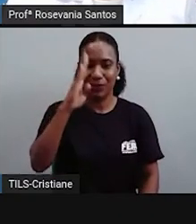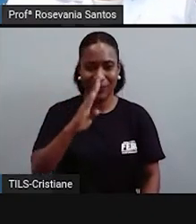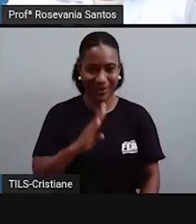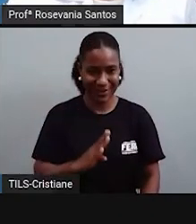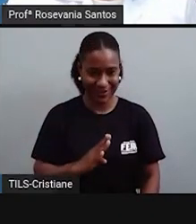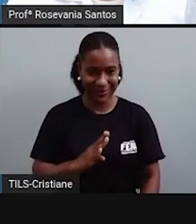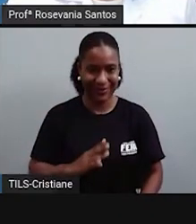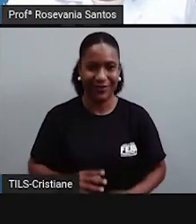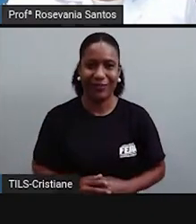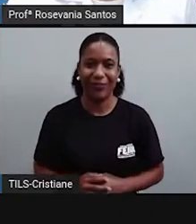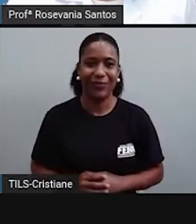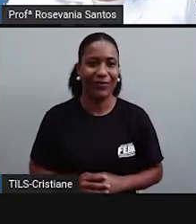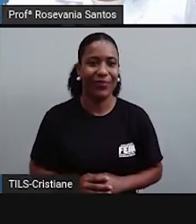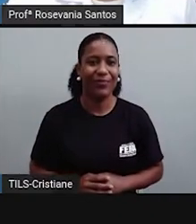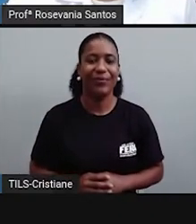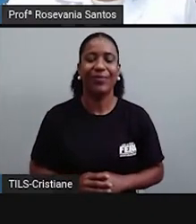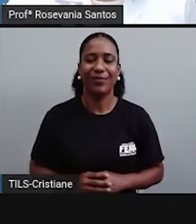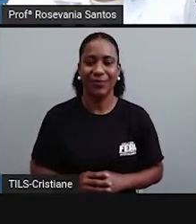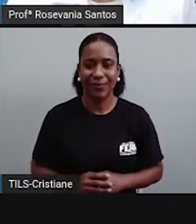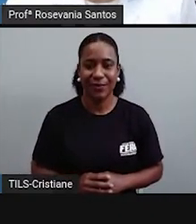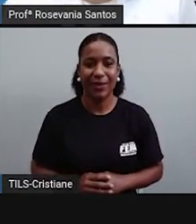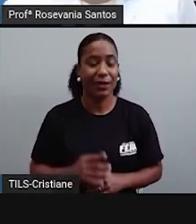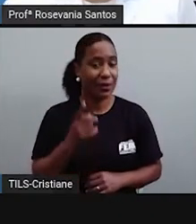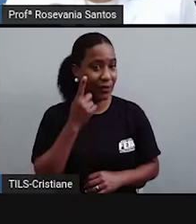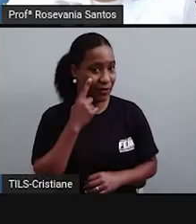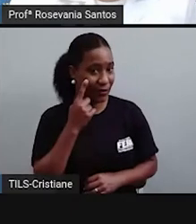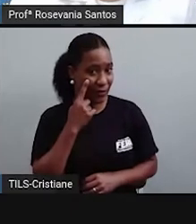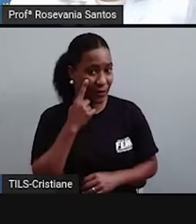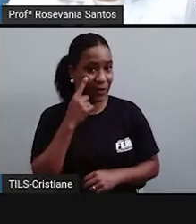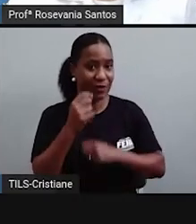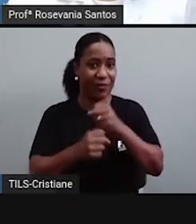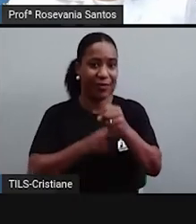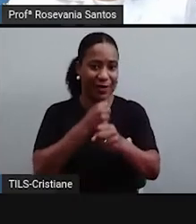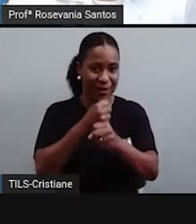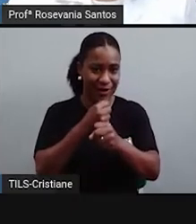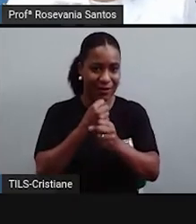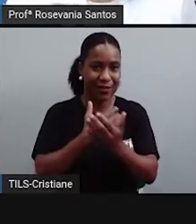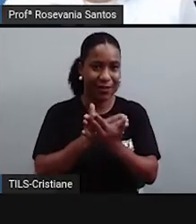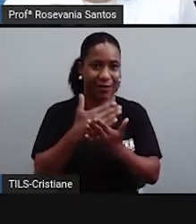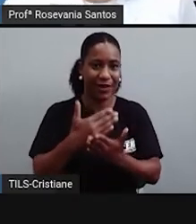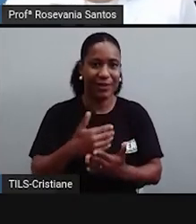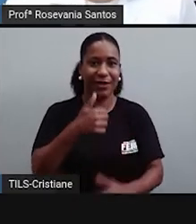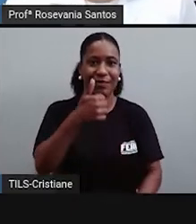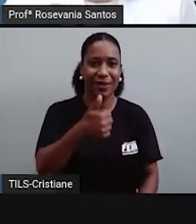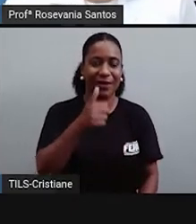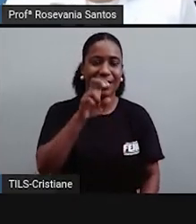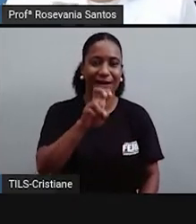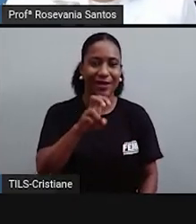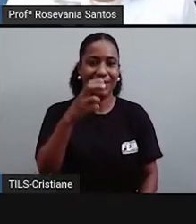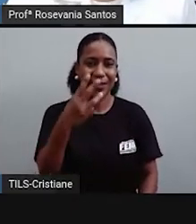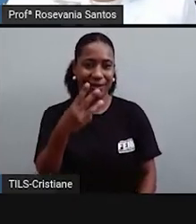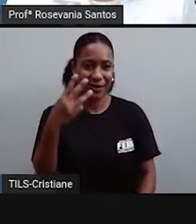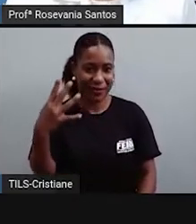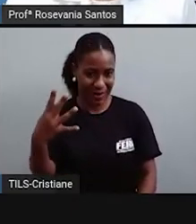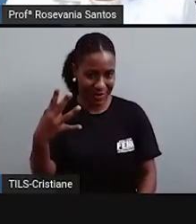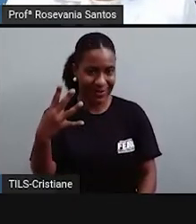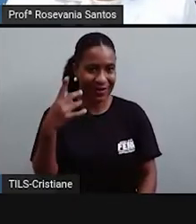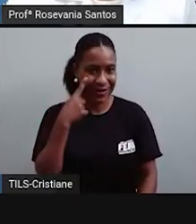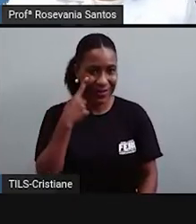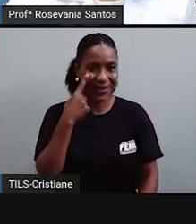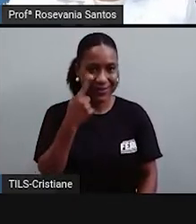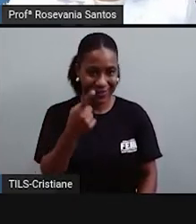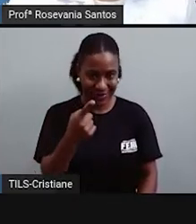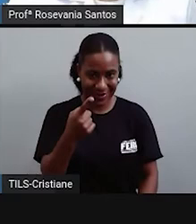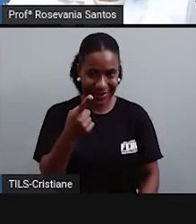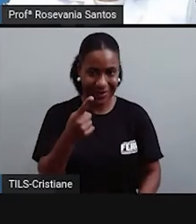E aí, a gente vai começar aqui em 1534 e vamos parar em 1990, que foi essa